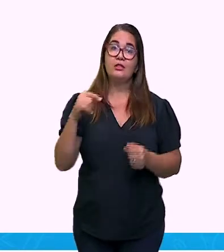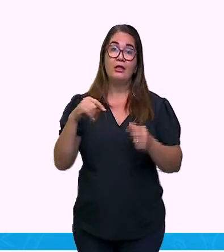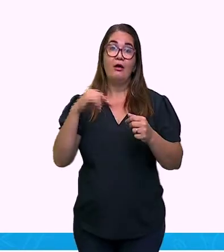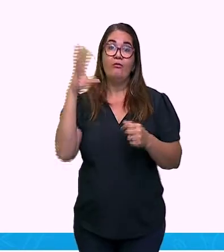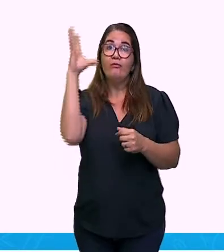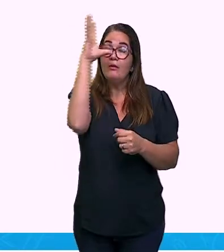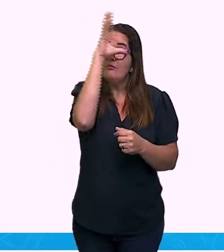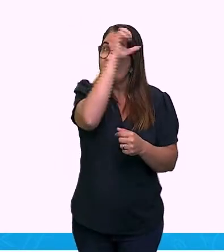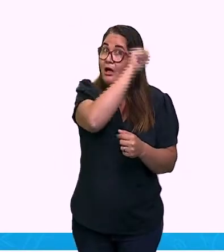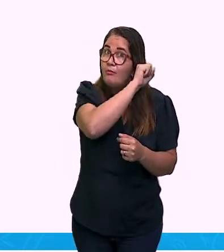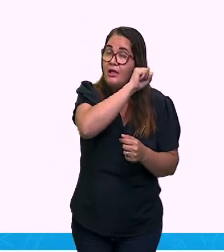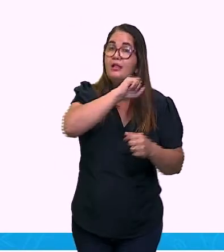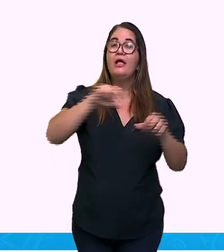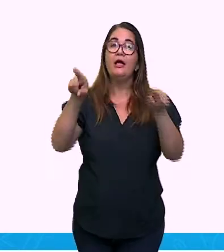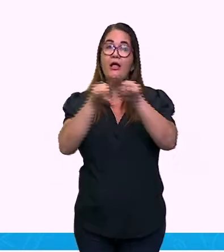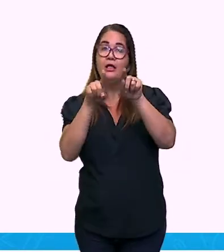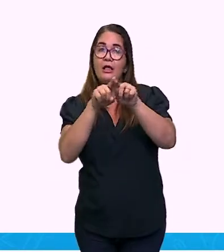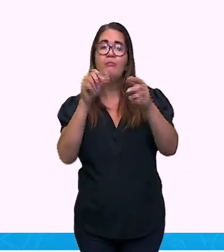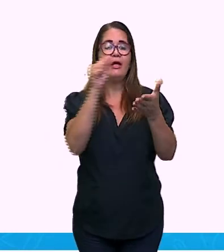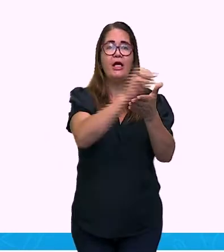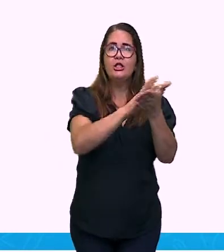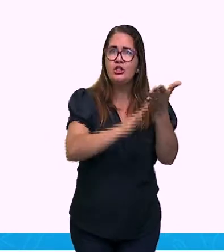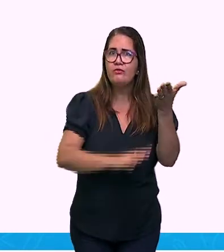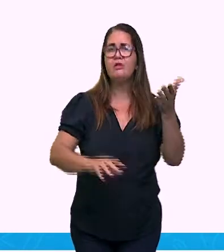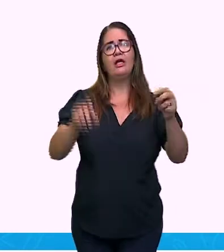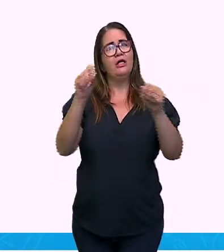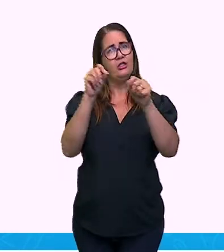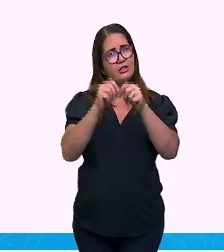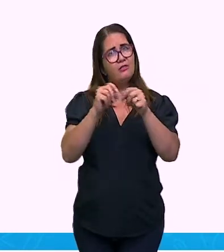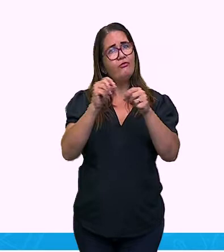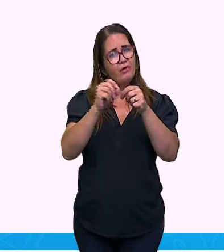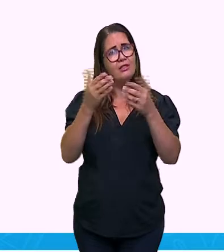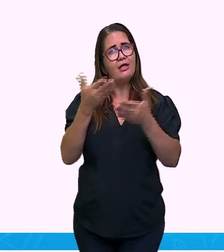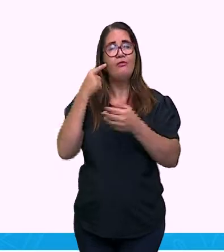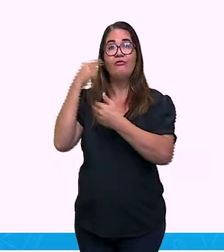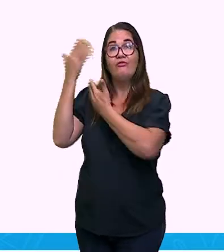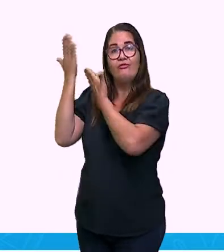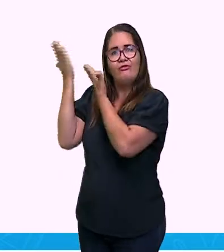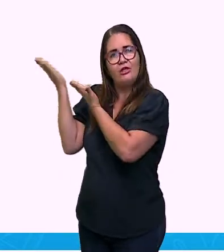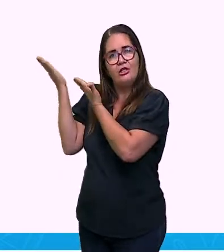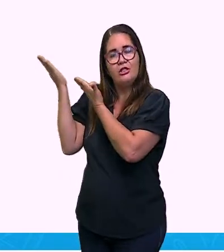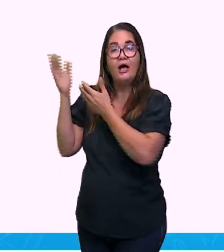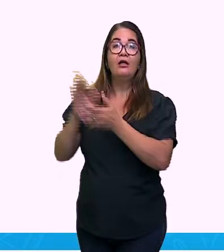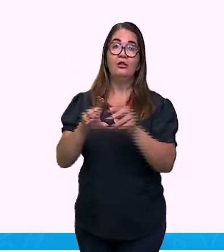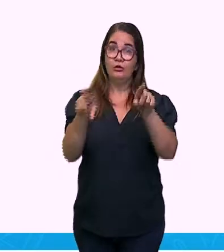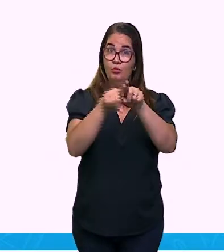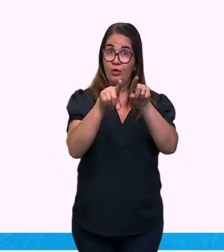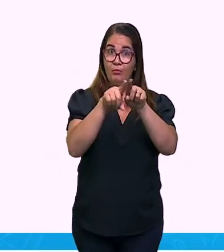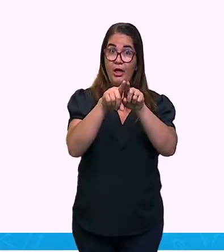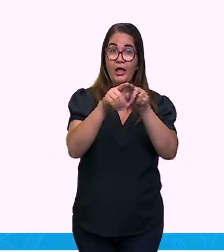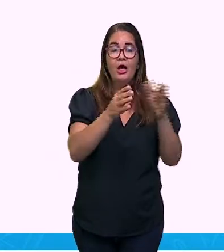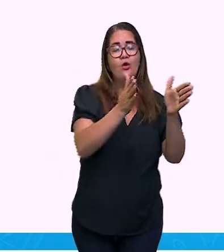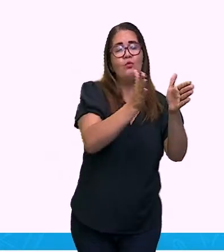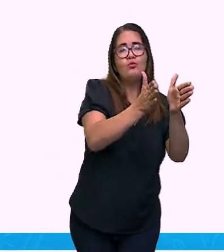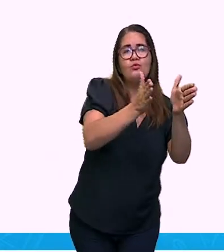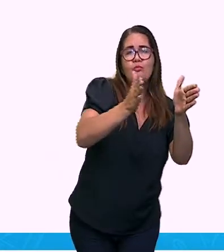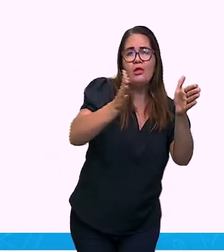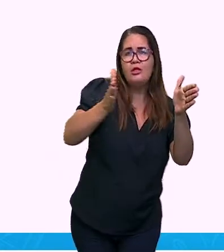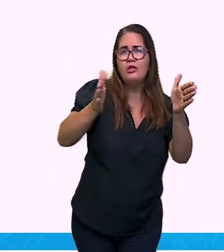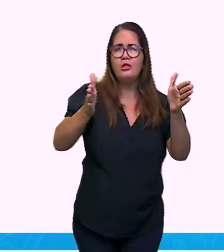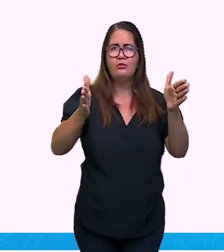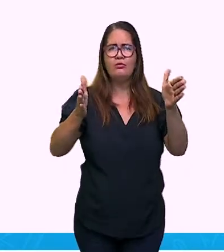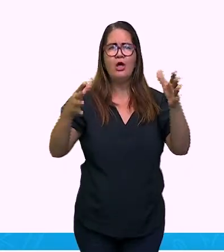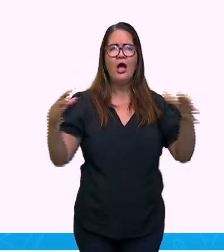faremos destacado. E nós temos o período. O que seria então o período? Ele é um